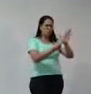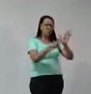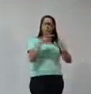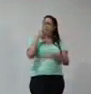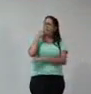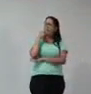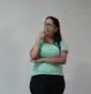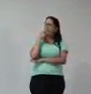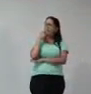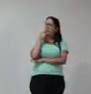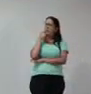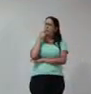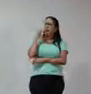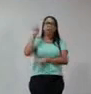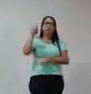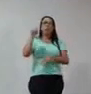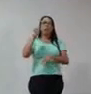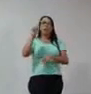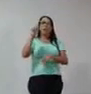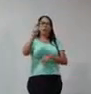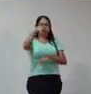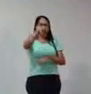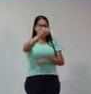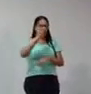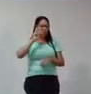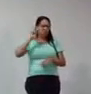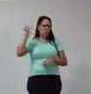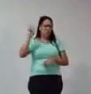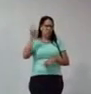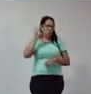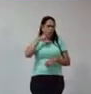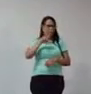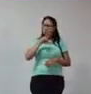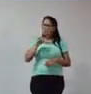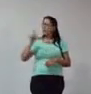espelhos infinitos, não sei, alguém aqui viu, conseguiu ver?